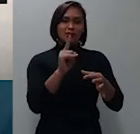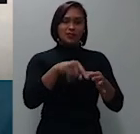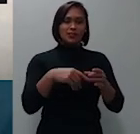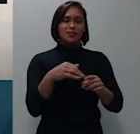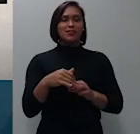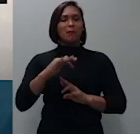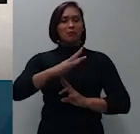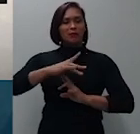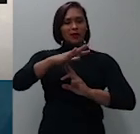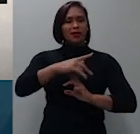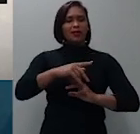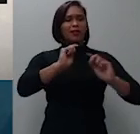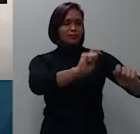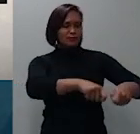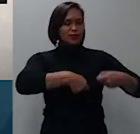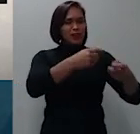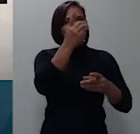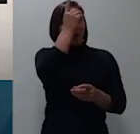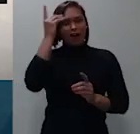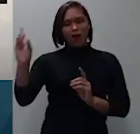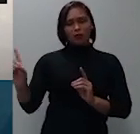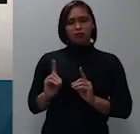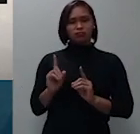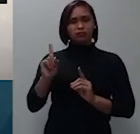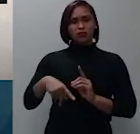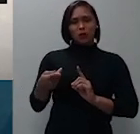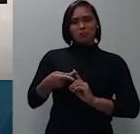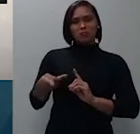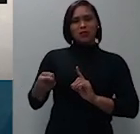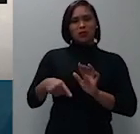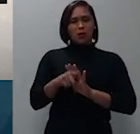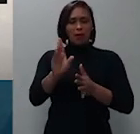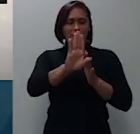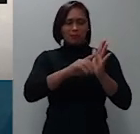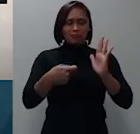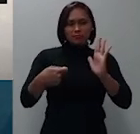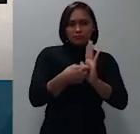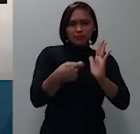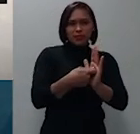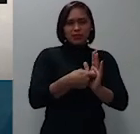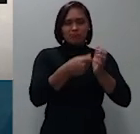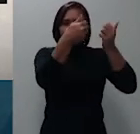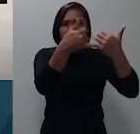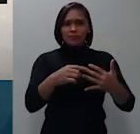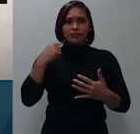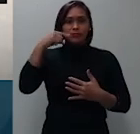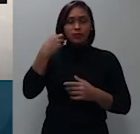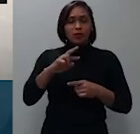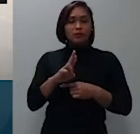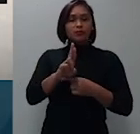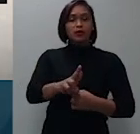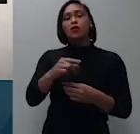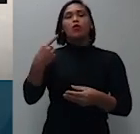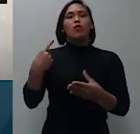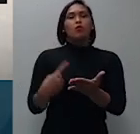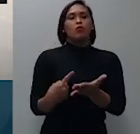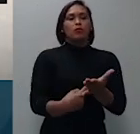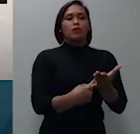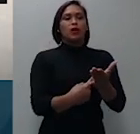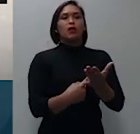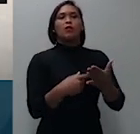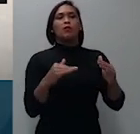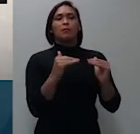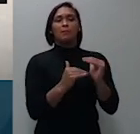consumidor Apadeco atravessou petição argumentando que o advogado que a representou no acordo homologado pelo Supremo não